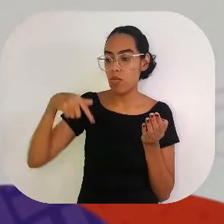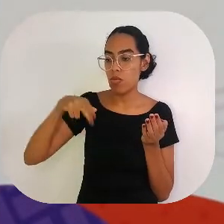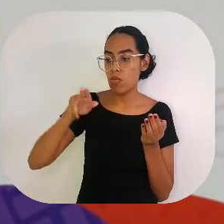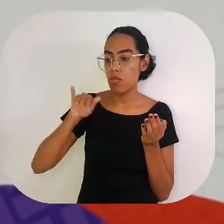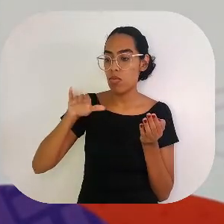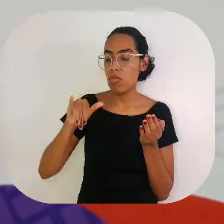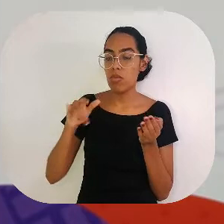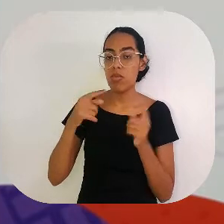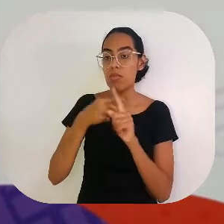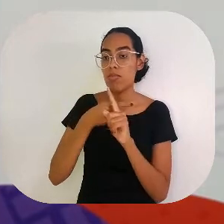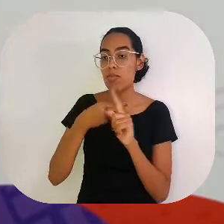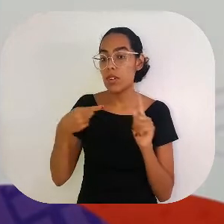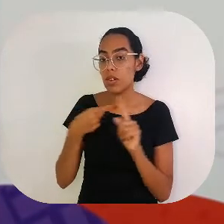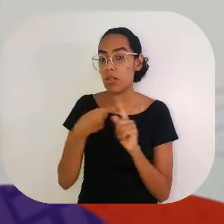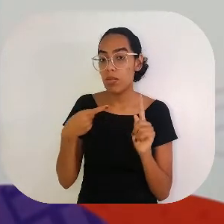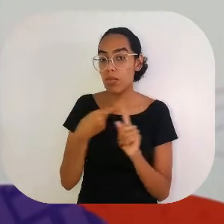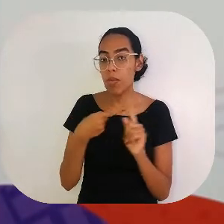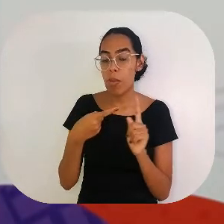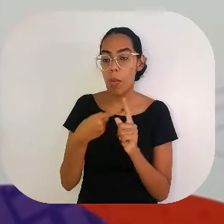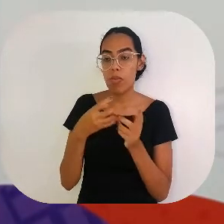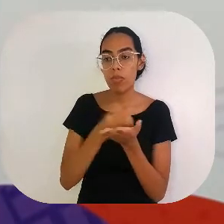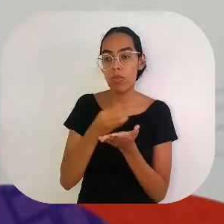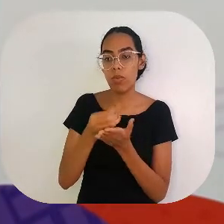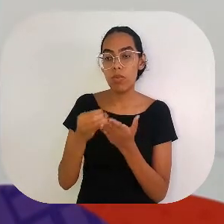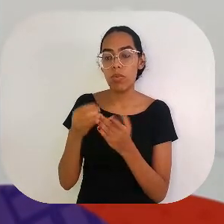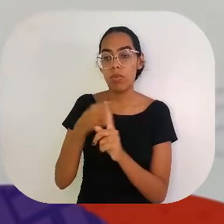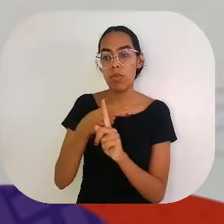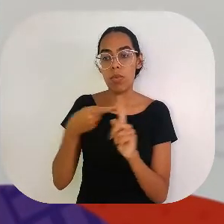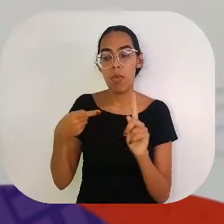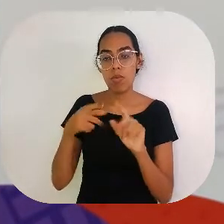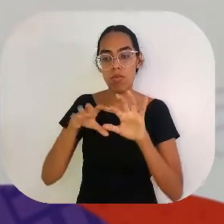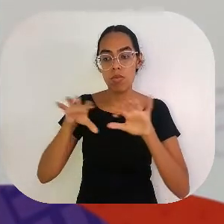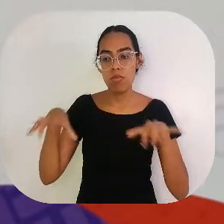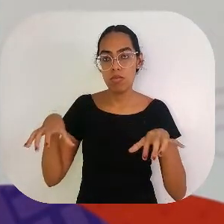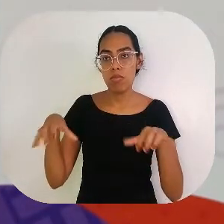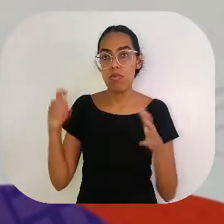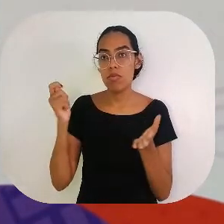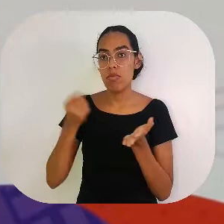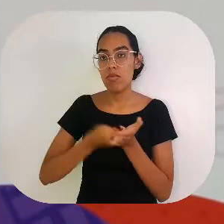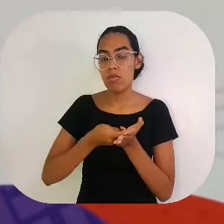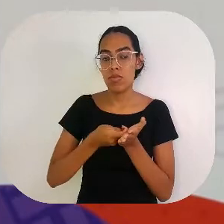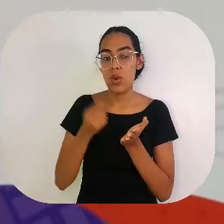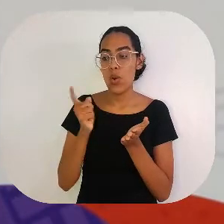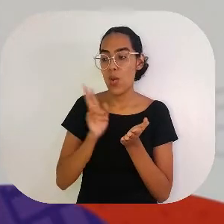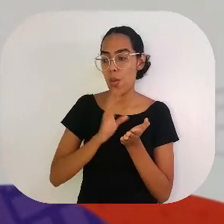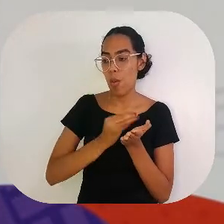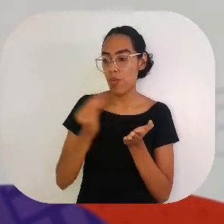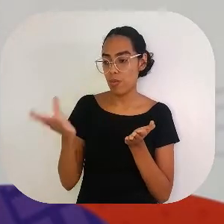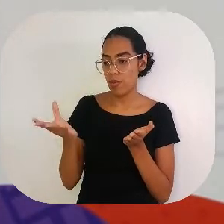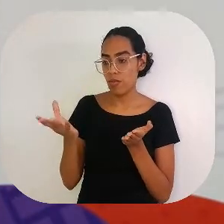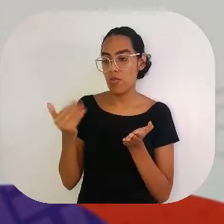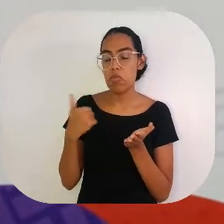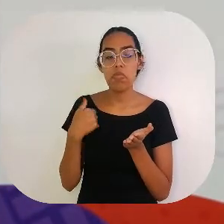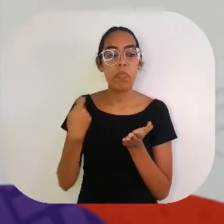povo, sabe o que aconteceu? O seu Joaquim e o seu Manel contaram as moedinhas,